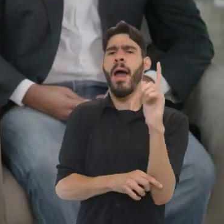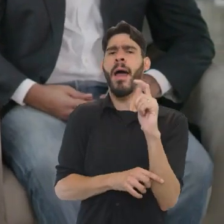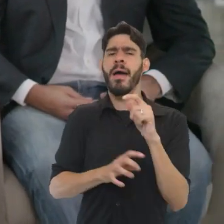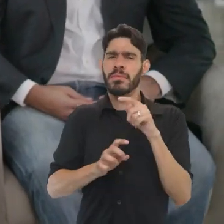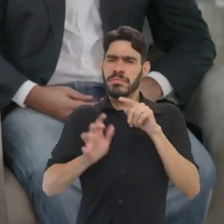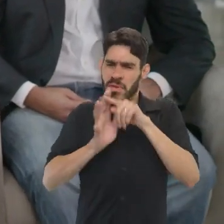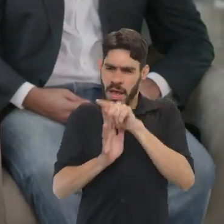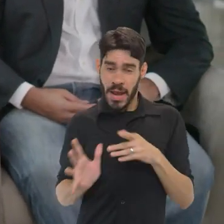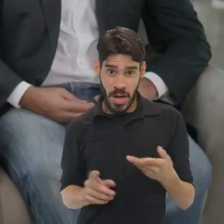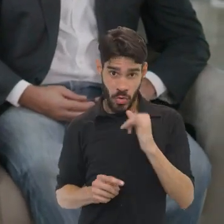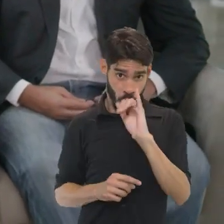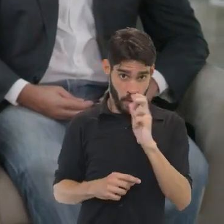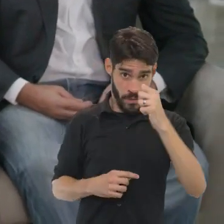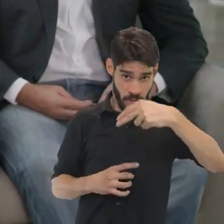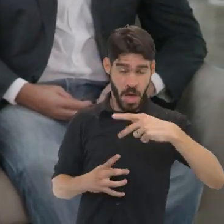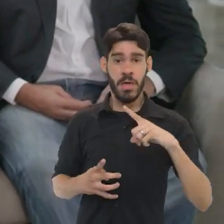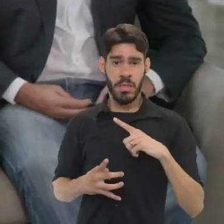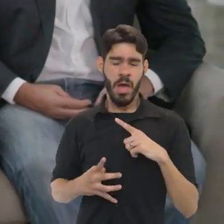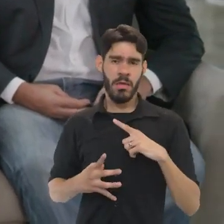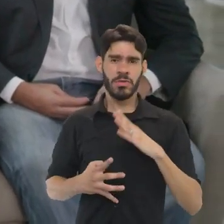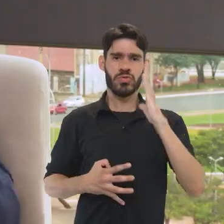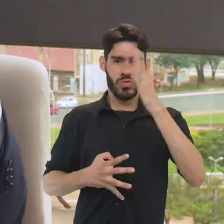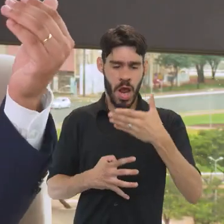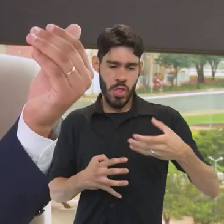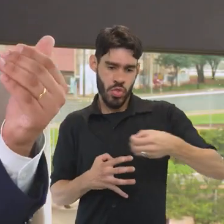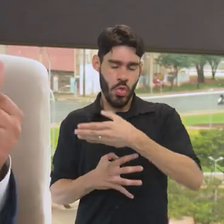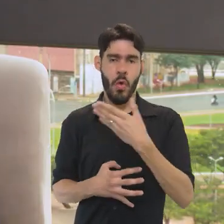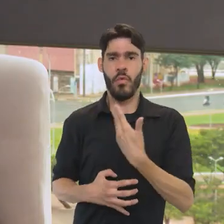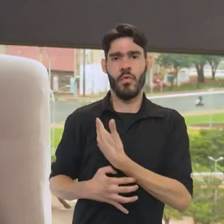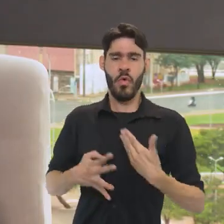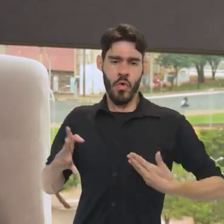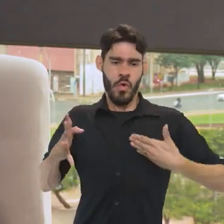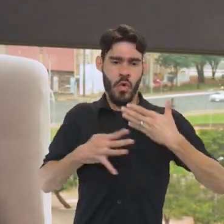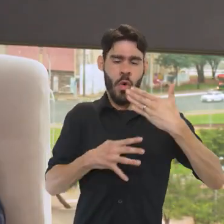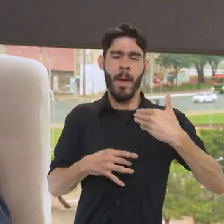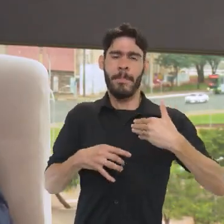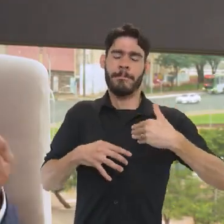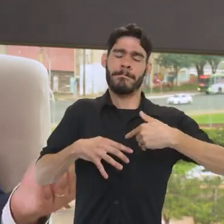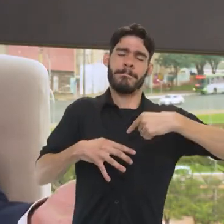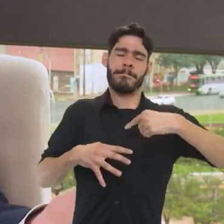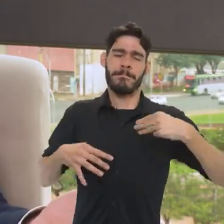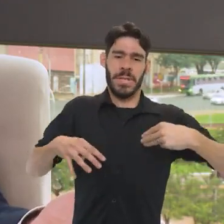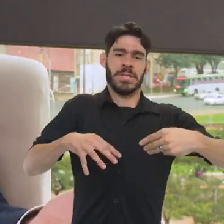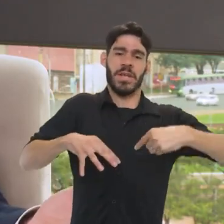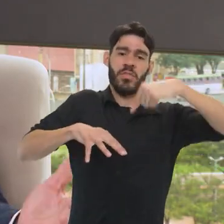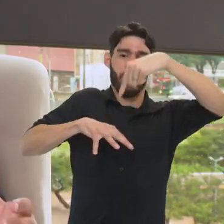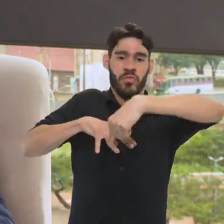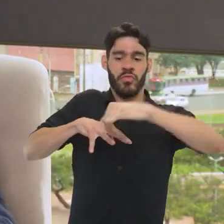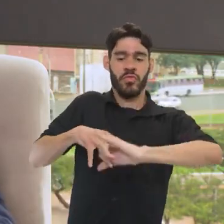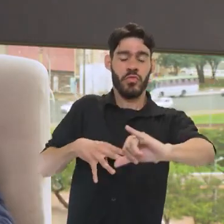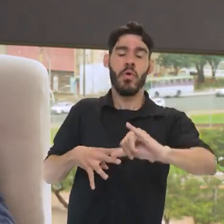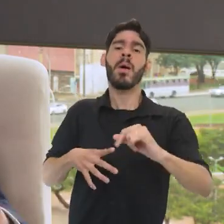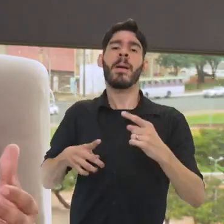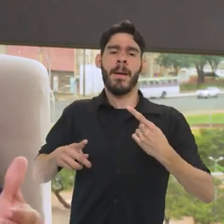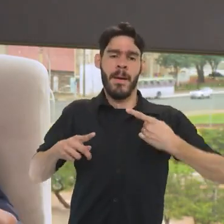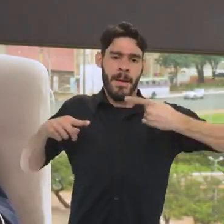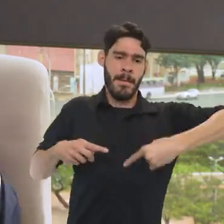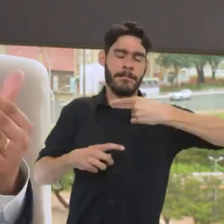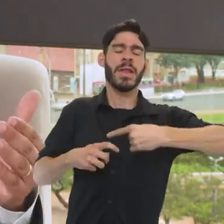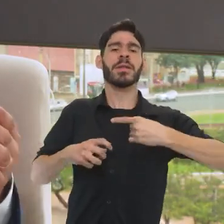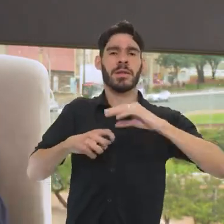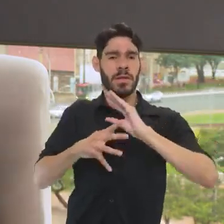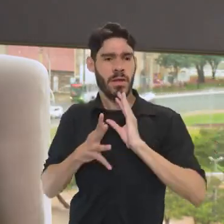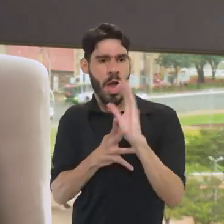sob a análise do IFAM nesse momento? Nós já estamos nesse novo governo, no diálogo com Ministério de Minas e Energia, por exemplo, para tratar